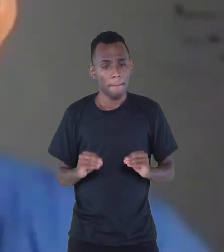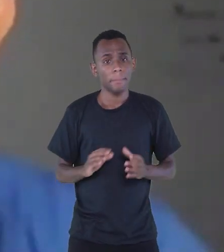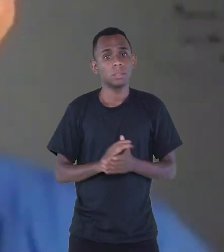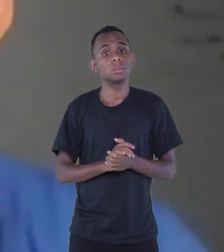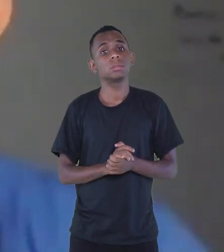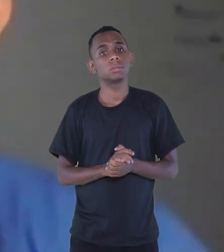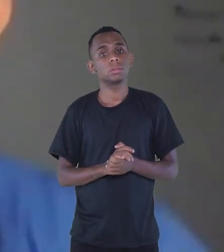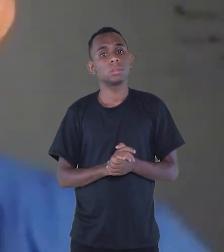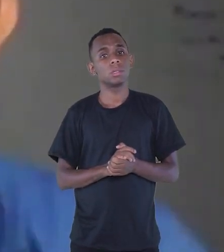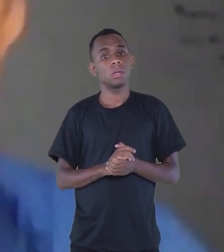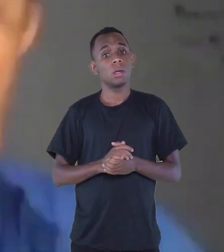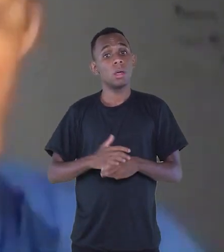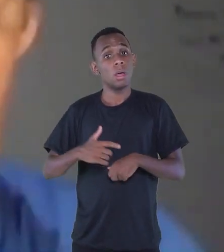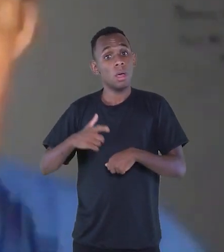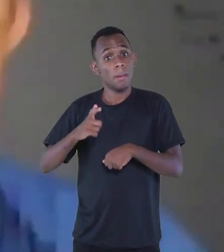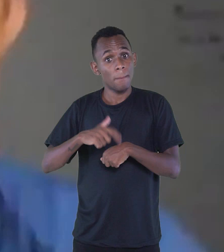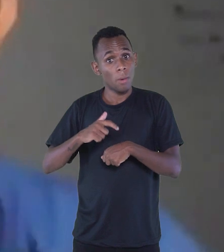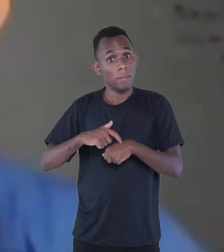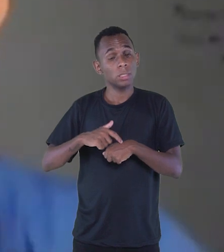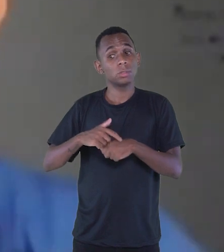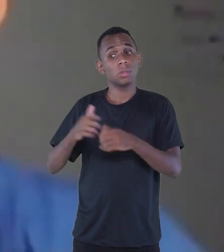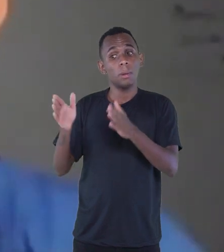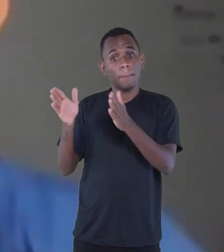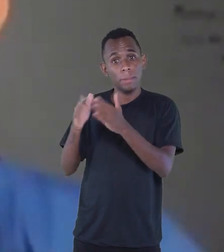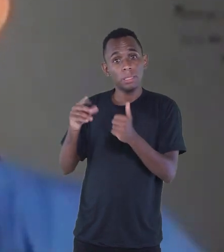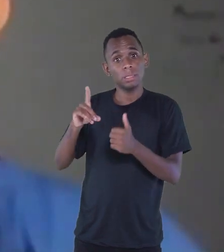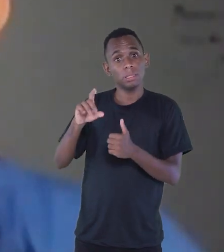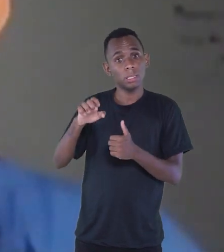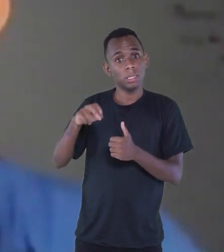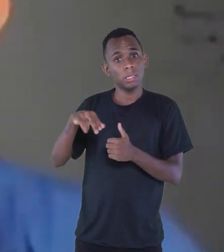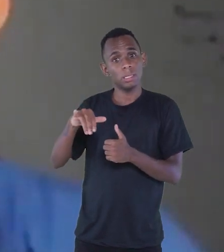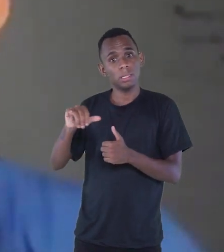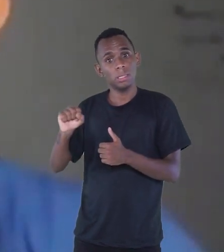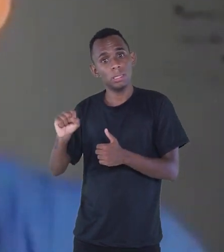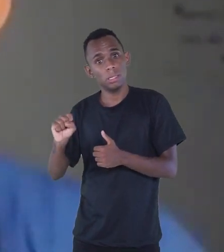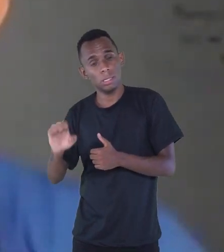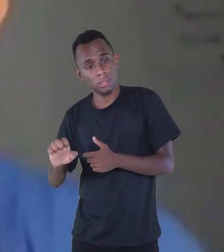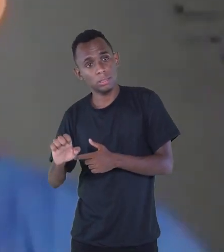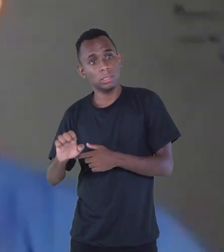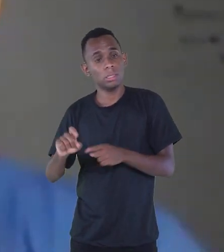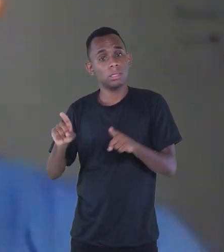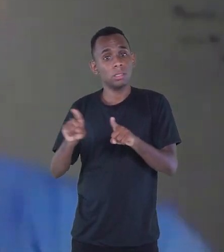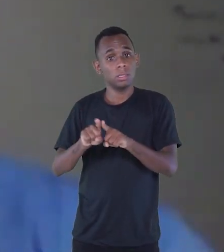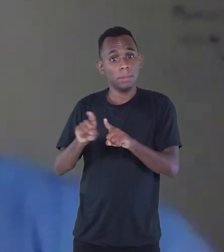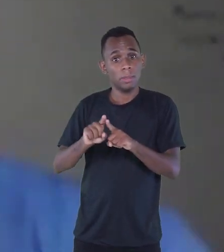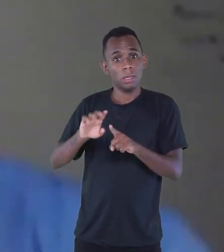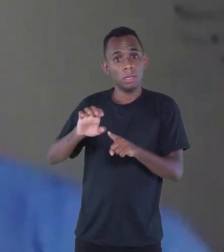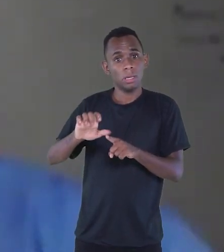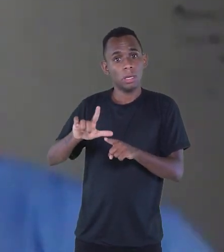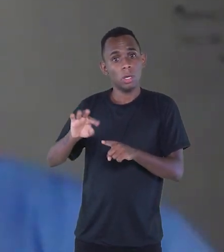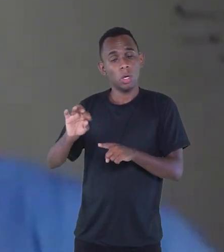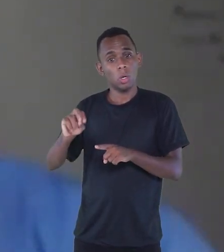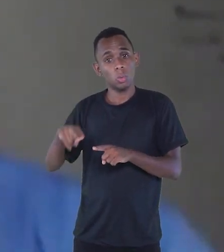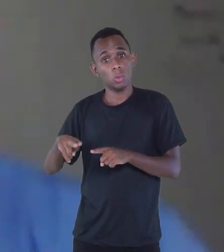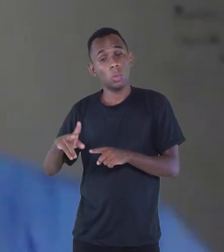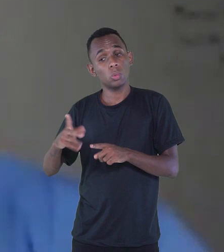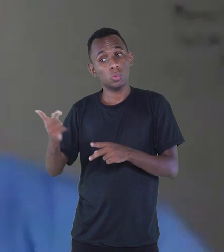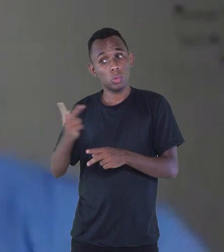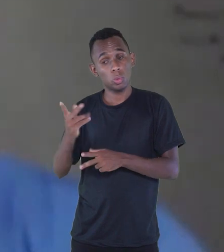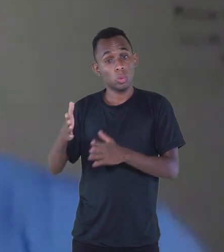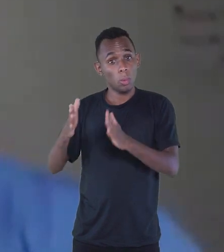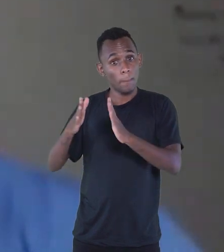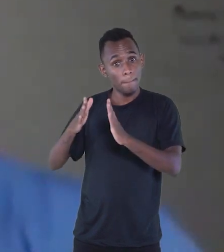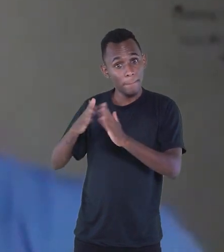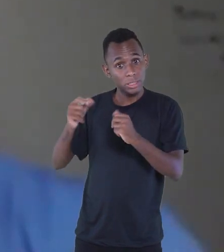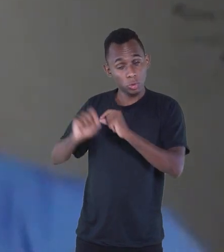Quando eu pedi, tanto para Denise Neuschwander, quanto para o Elton, eu pedi para ele, olha, eu quero que